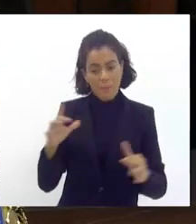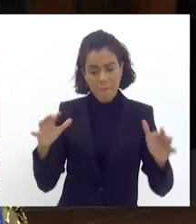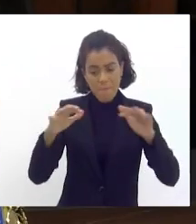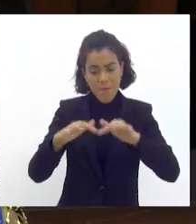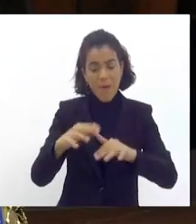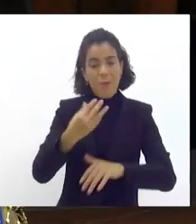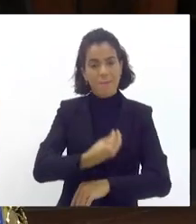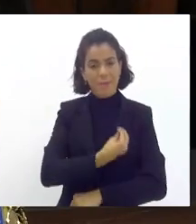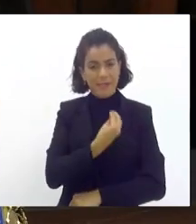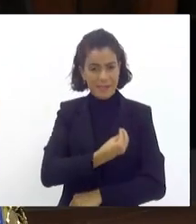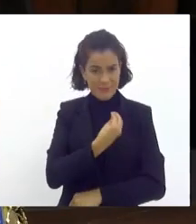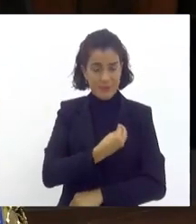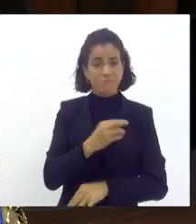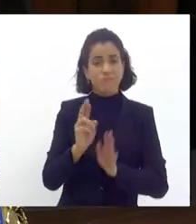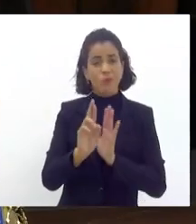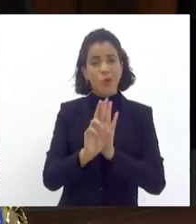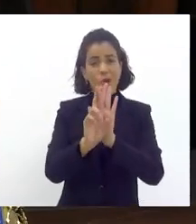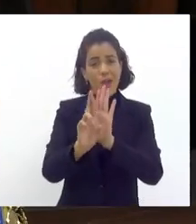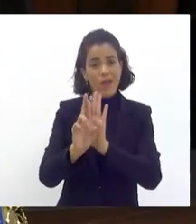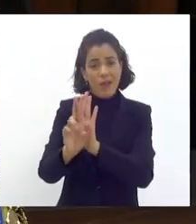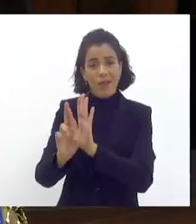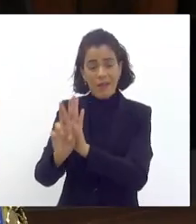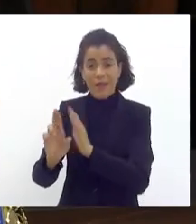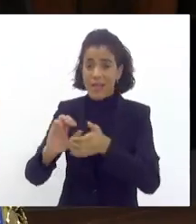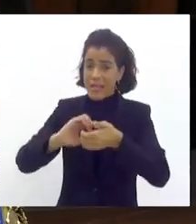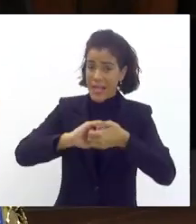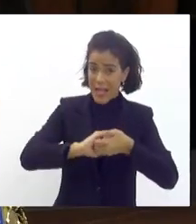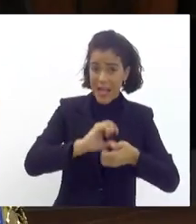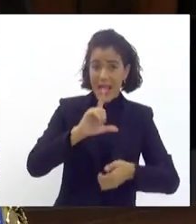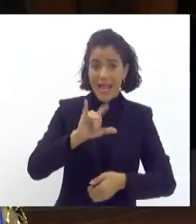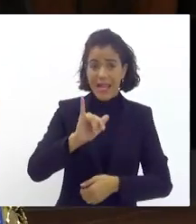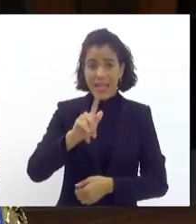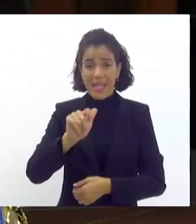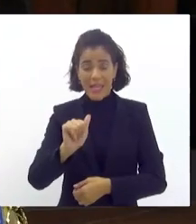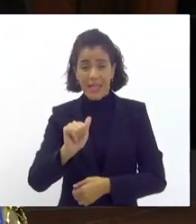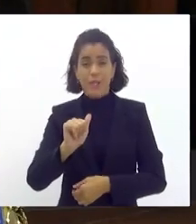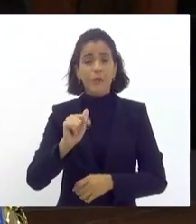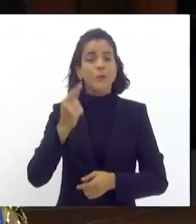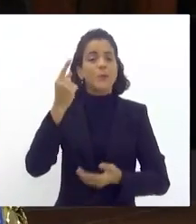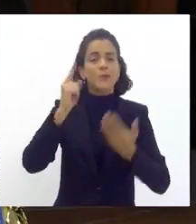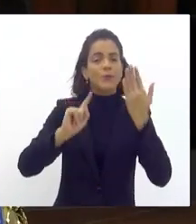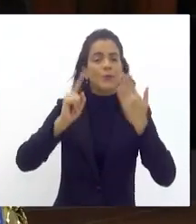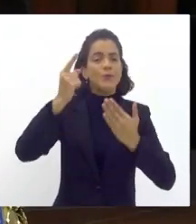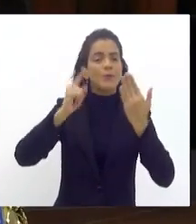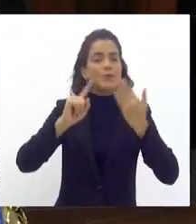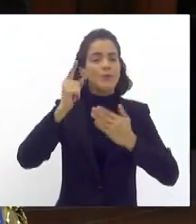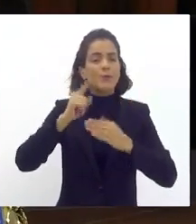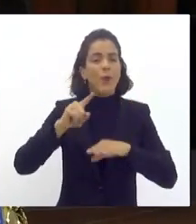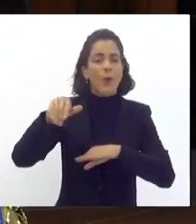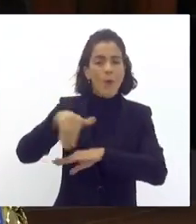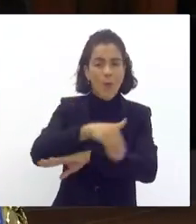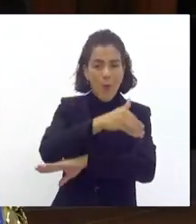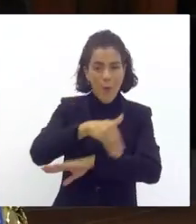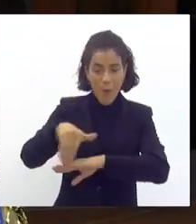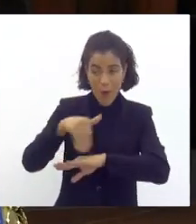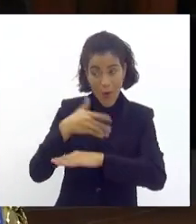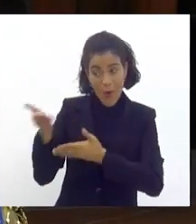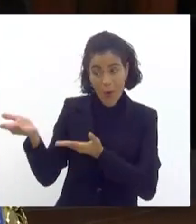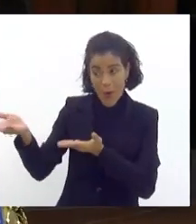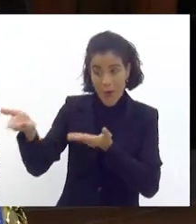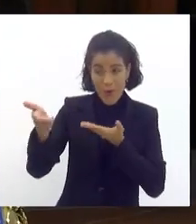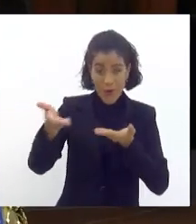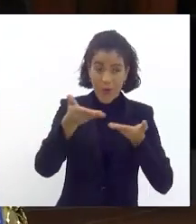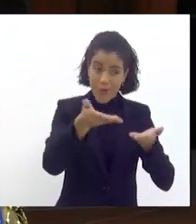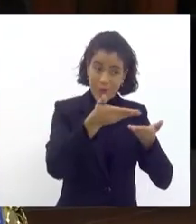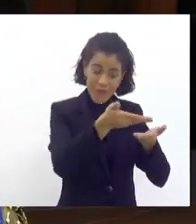dos representantes das ligas dos blocos de rua carioca fica aqui um convite para vocês nós